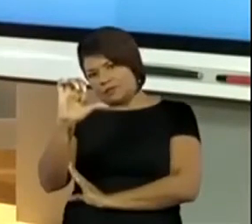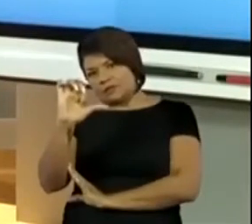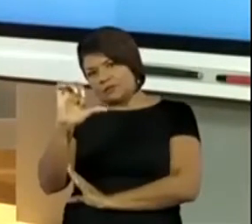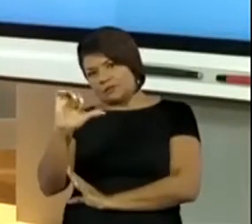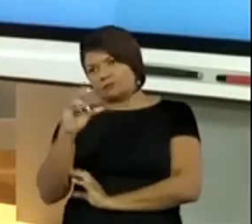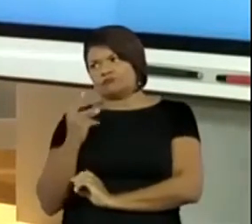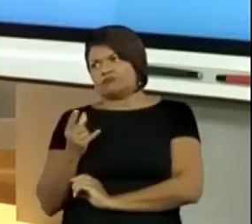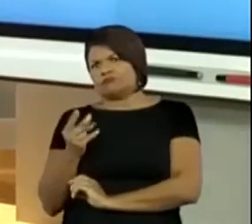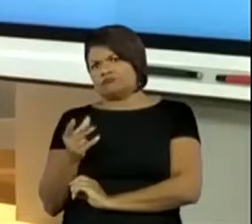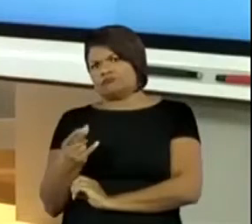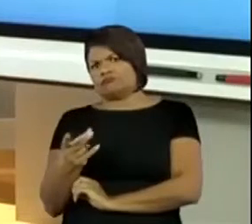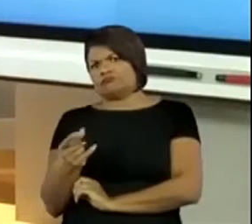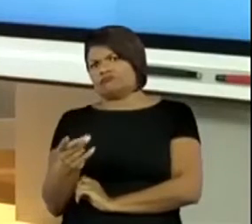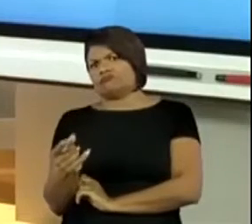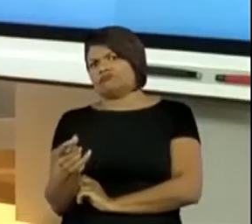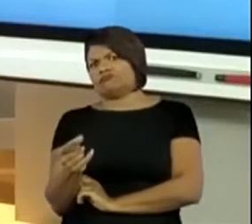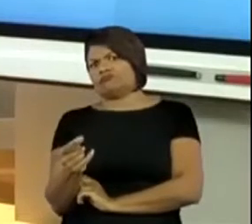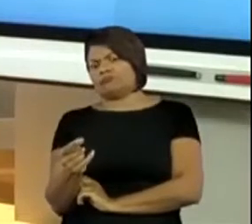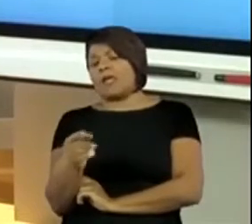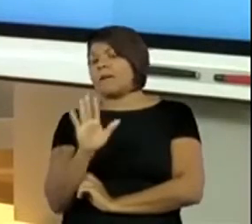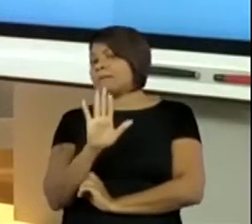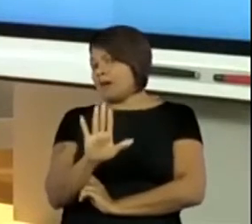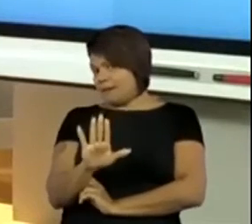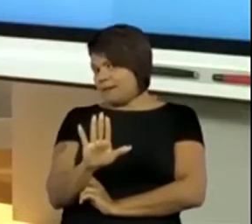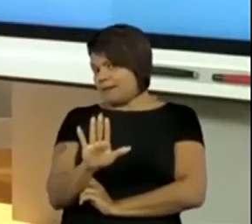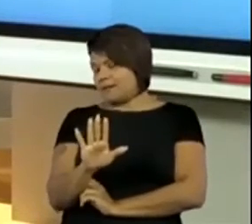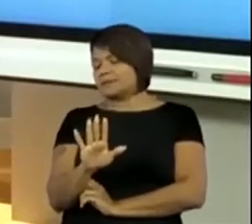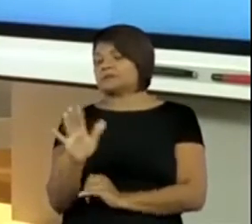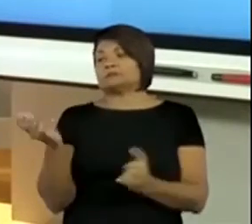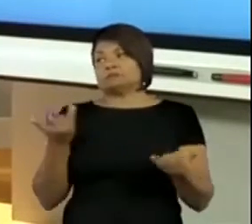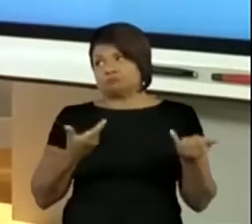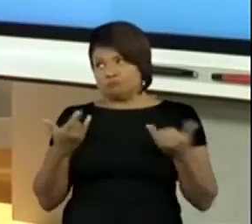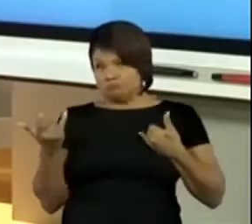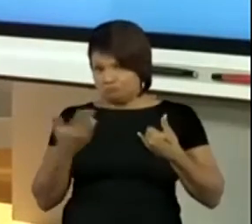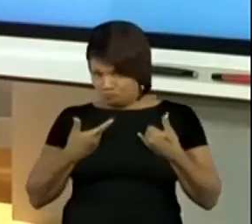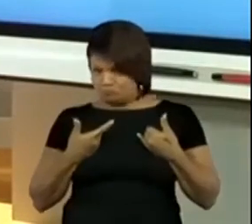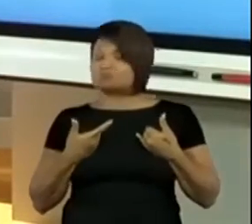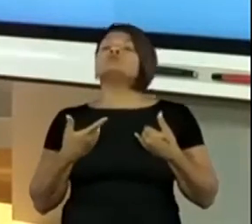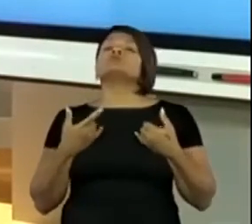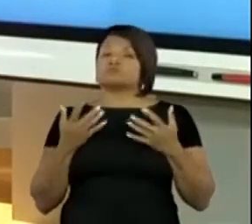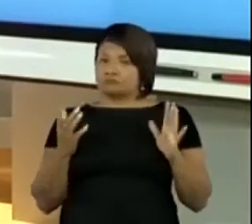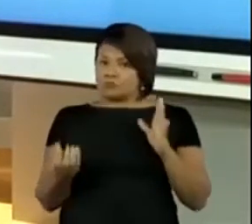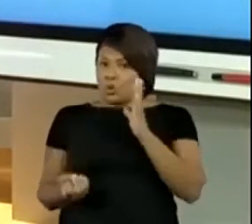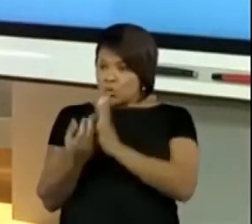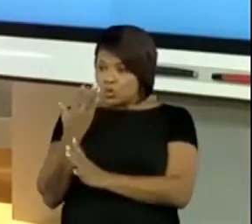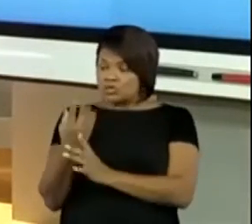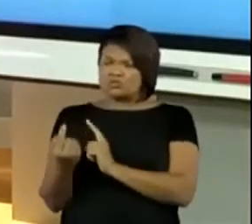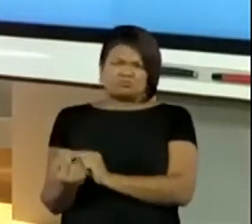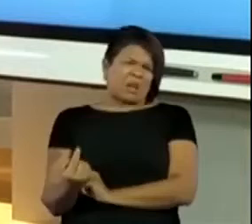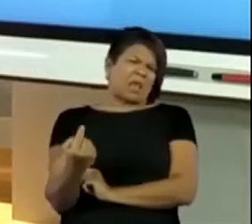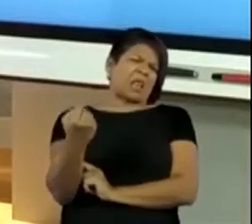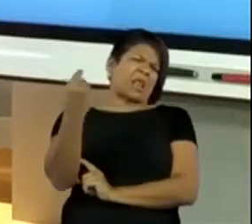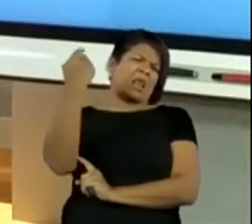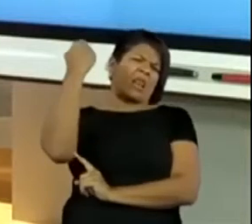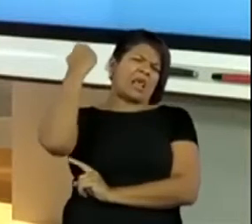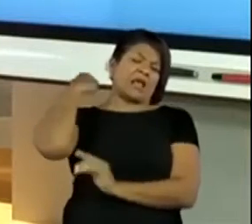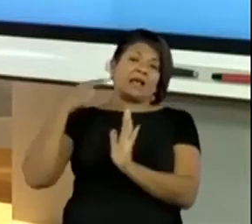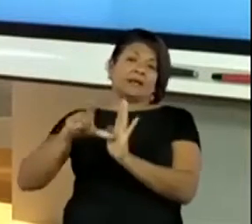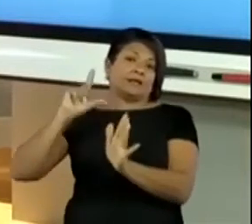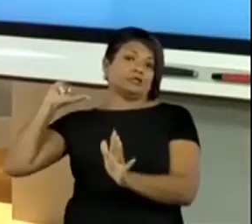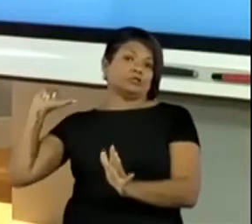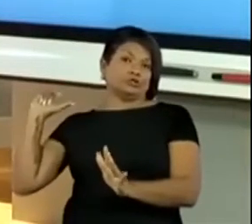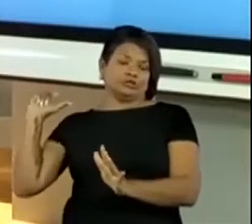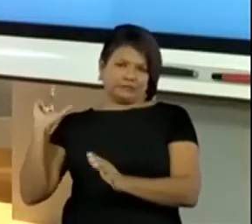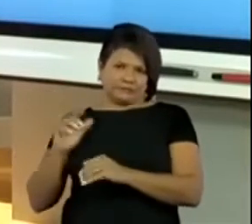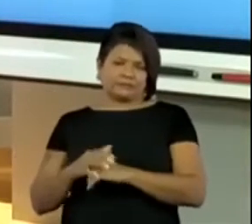quanto tempo, né? Mas, também dizem que a origem desse jogo vem muito mais antigo. Ela